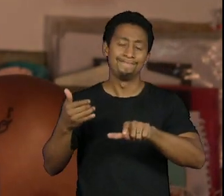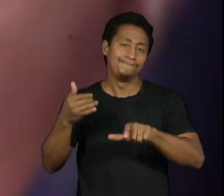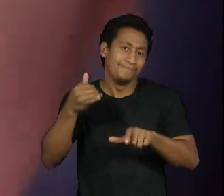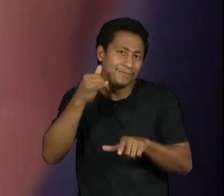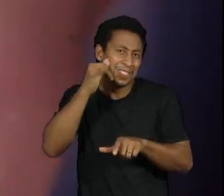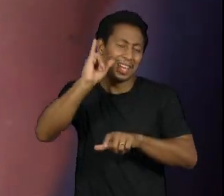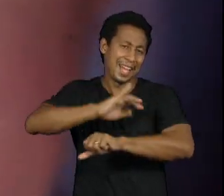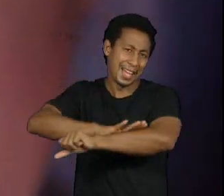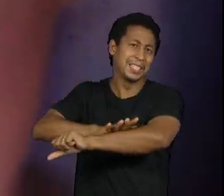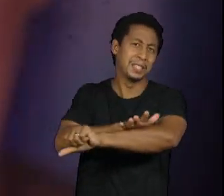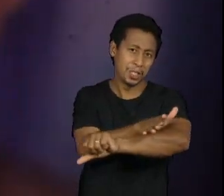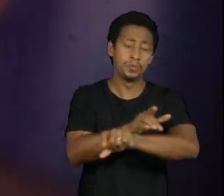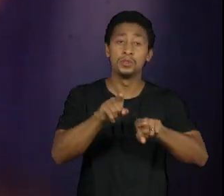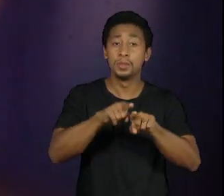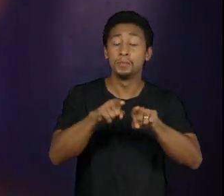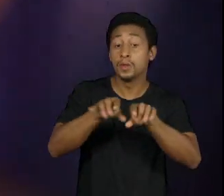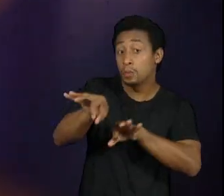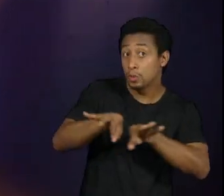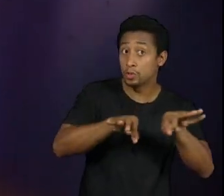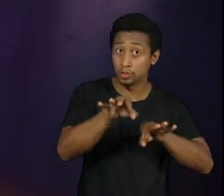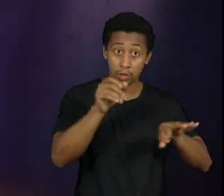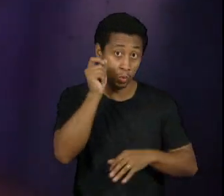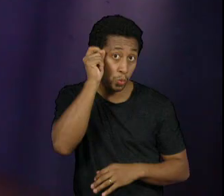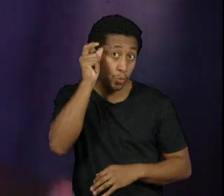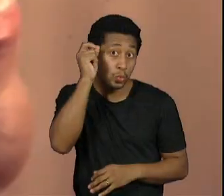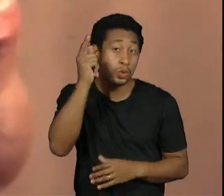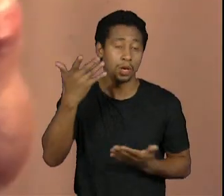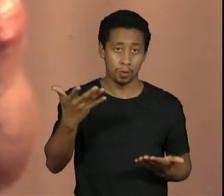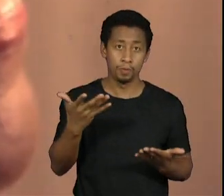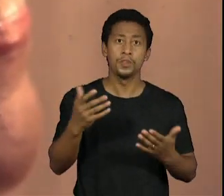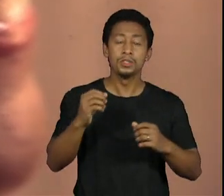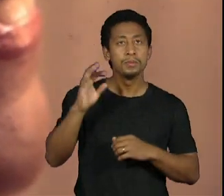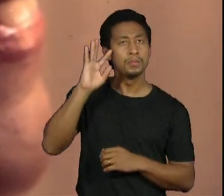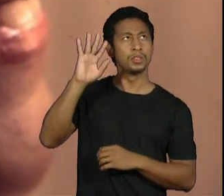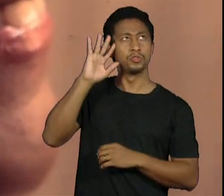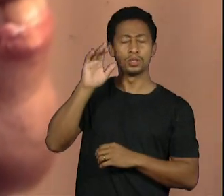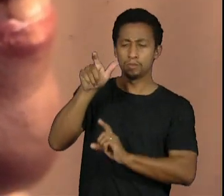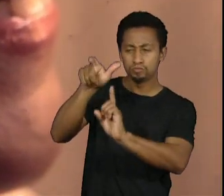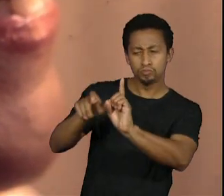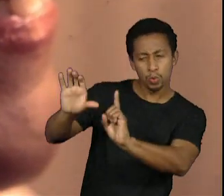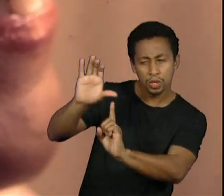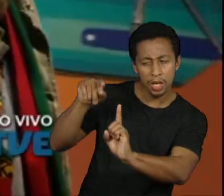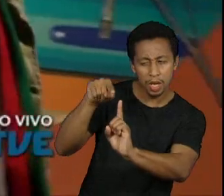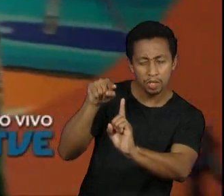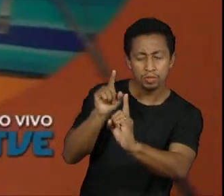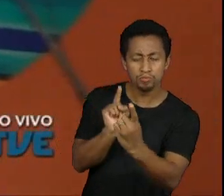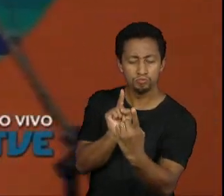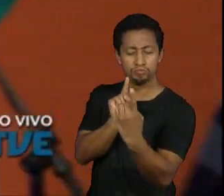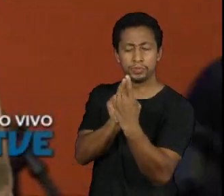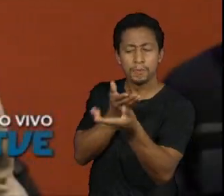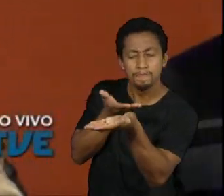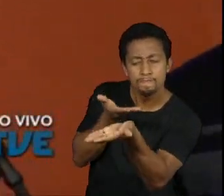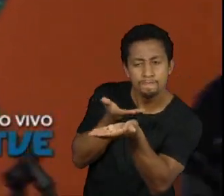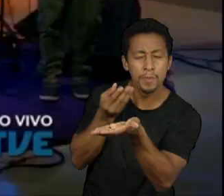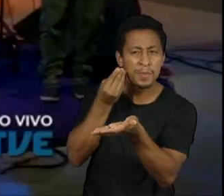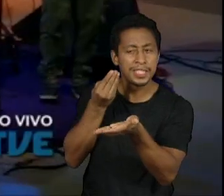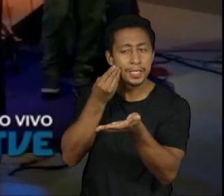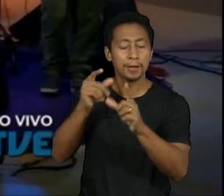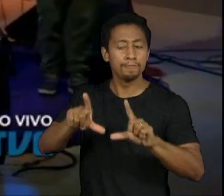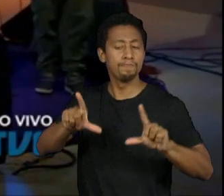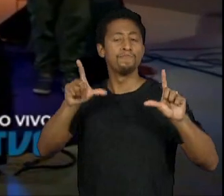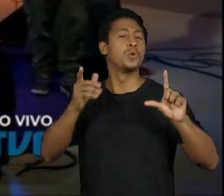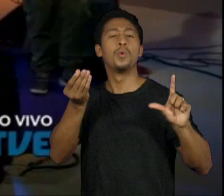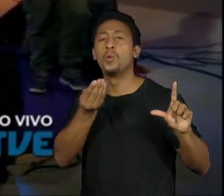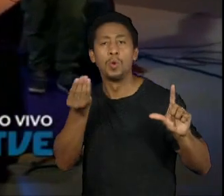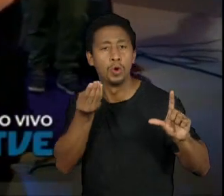culturais. Então, gente vai pensar desde a imagem e reputação do cliente aí vai pensar também o relacionamento dele com a mídia e com